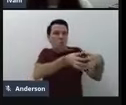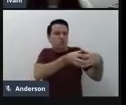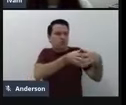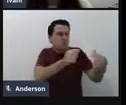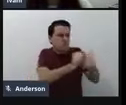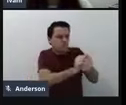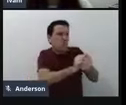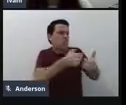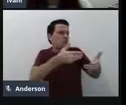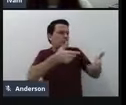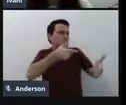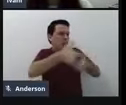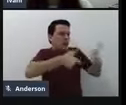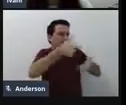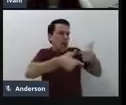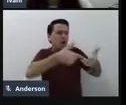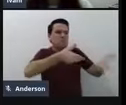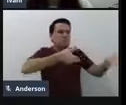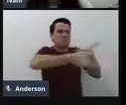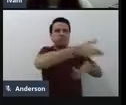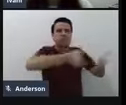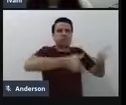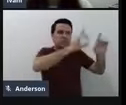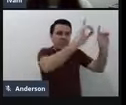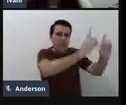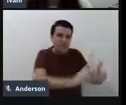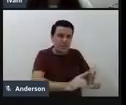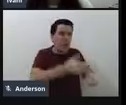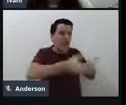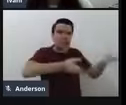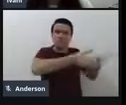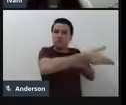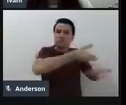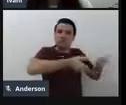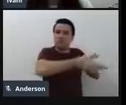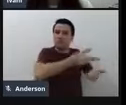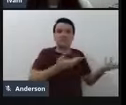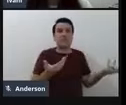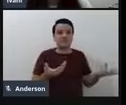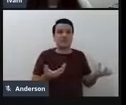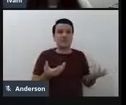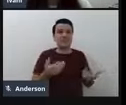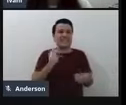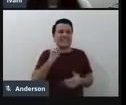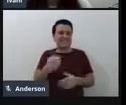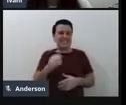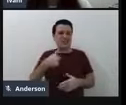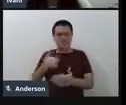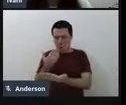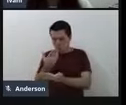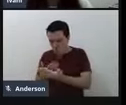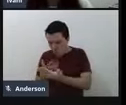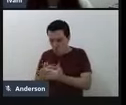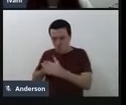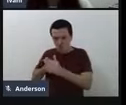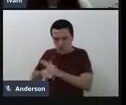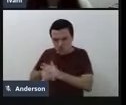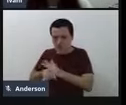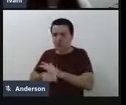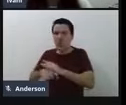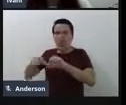alguma forma compartilha o dia a dia com a pessoa com deficiência. E se a gente não estuda, se a gente não busca